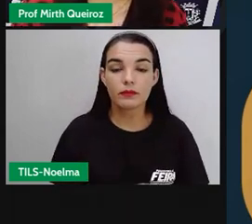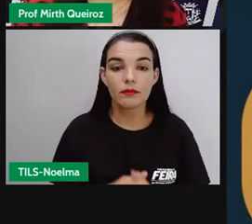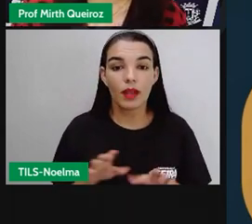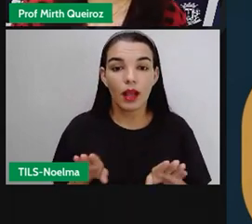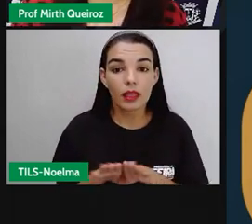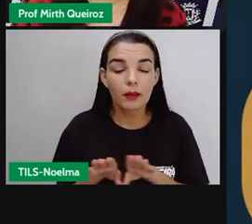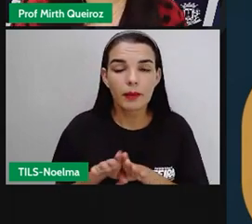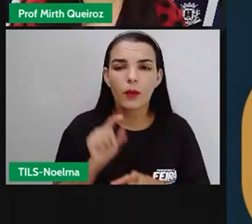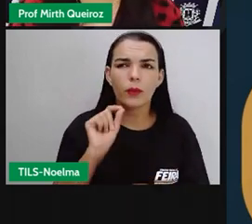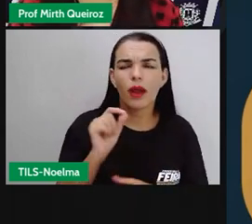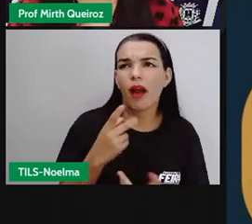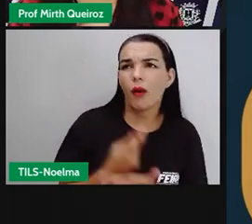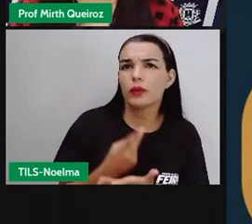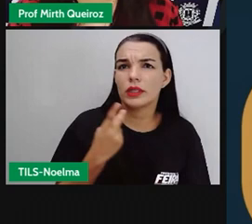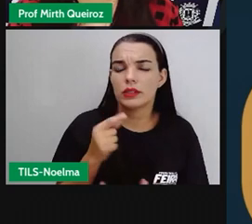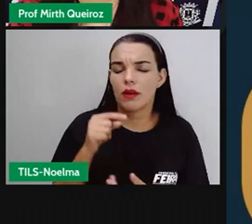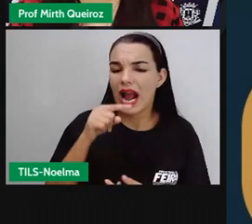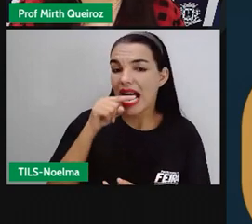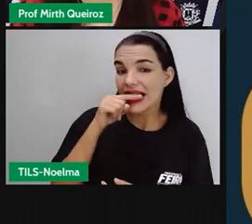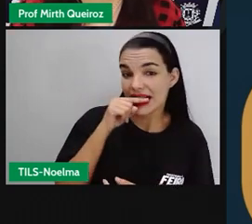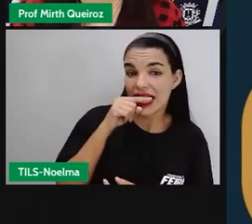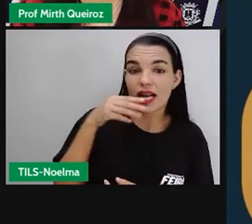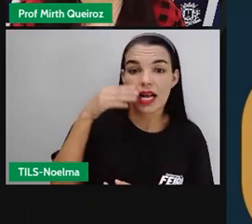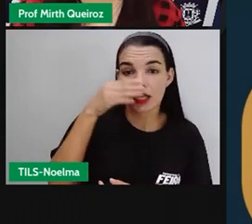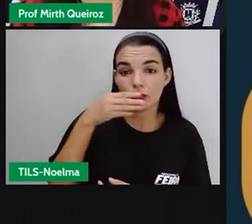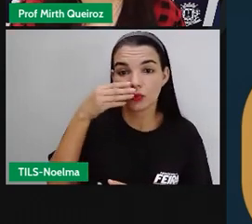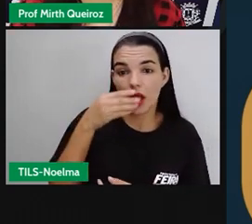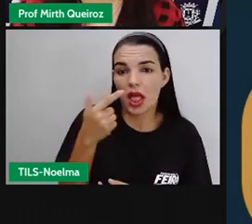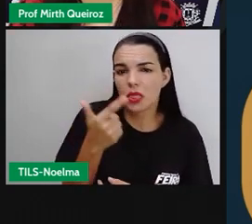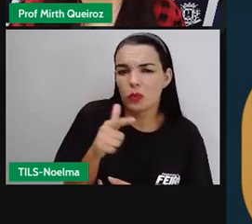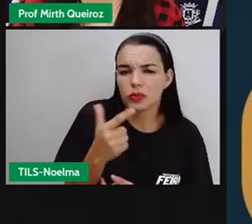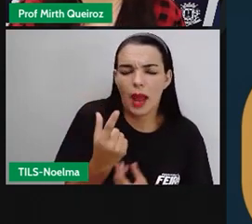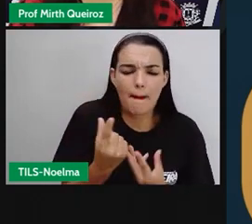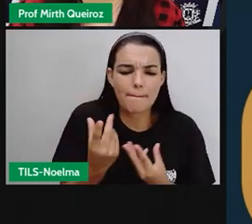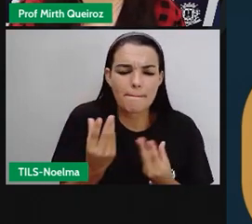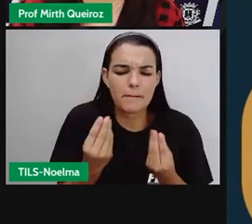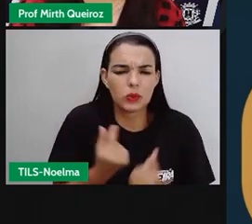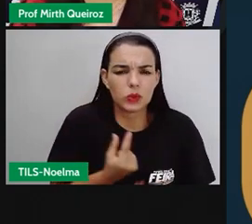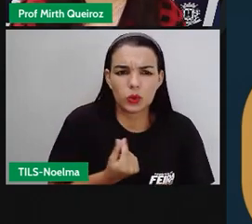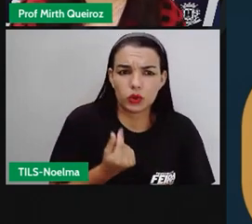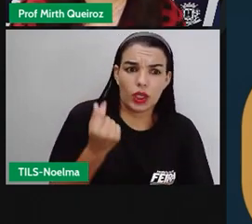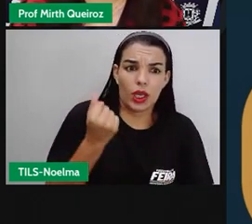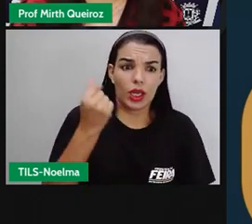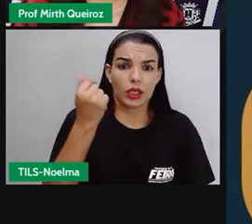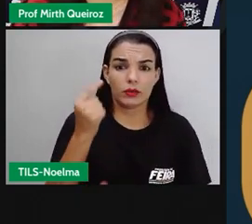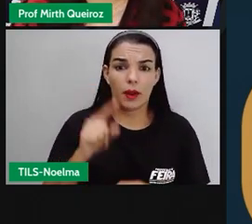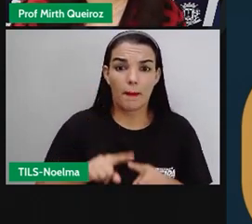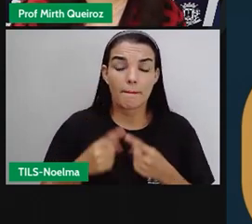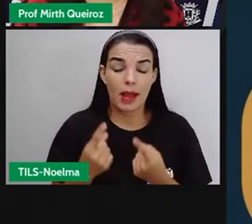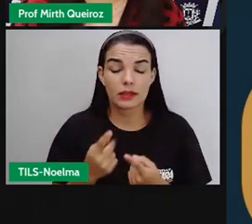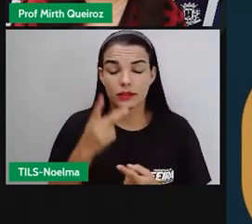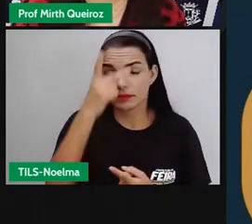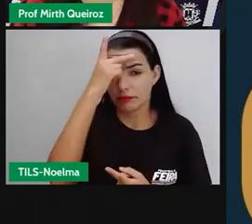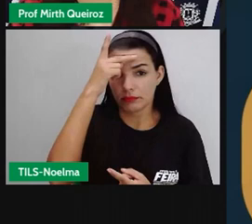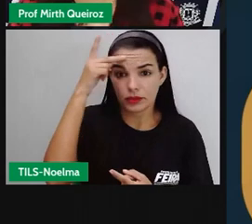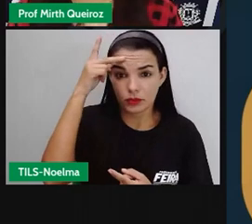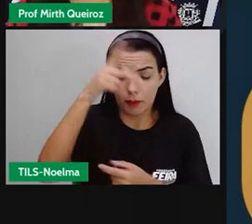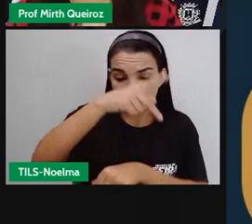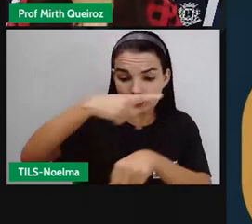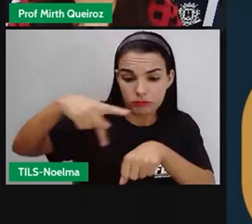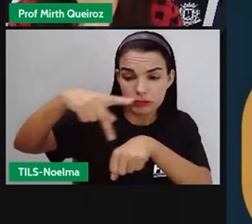cana-de-açúcar já não estava mais dando tanto lucro aí para o Brasil, uma vez que os holandeses vieram ao Brasil,